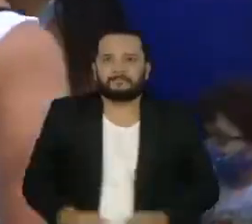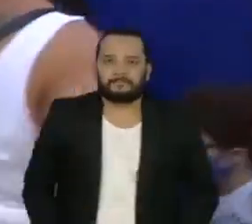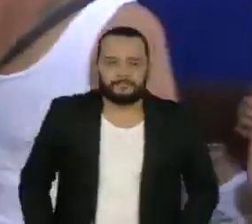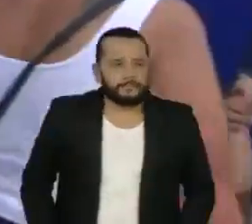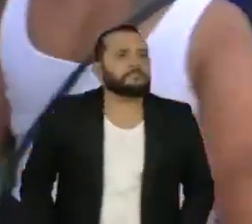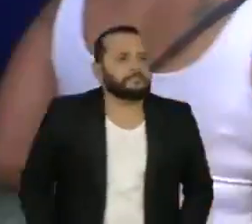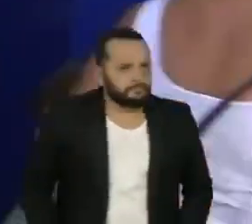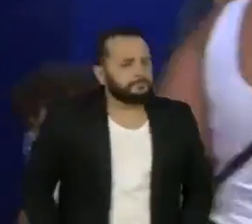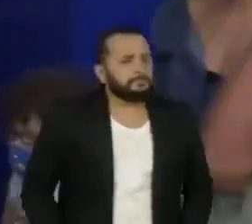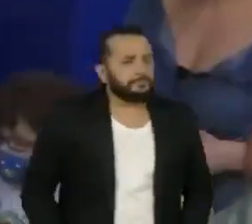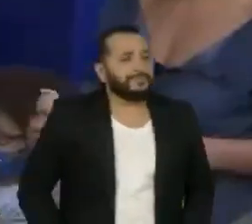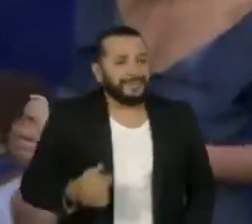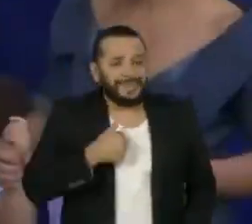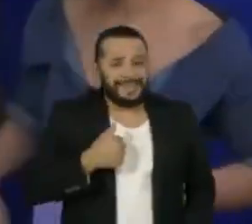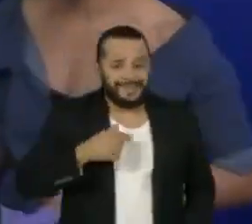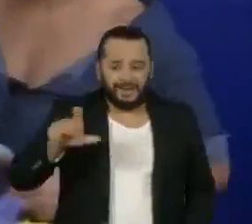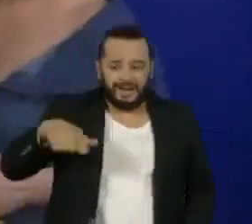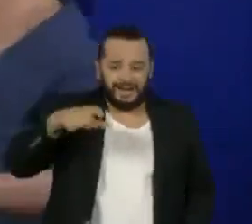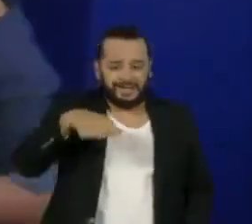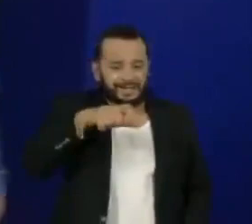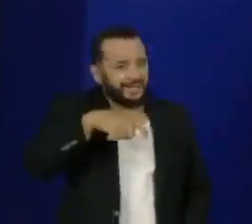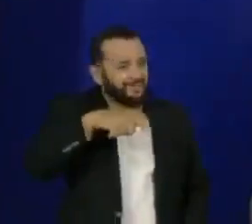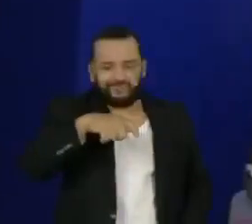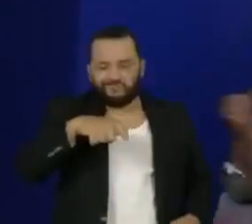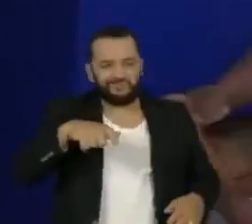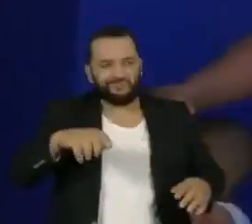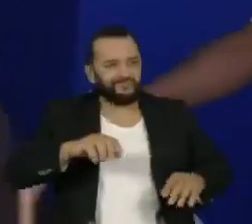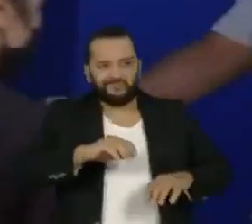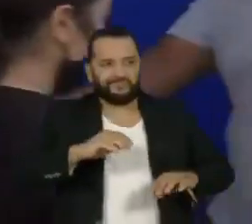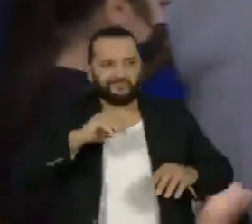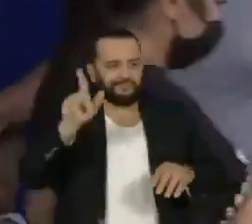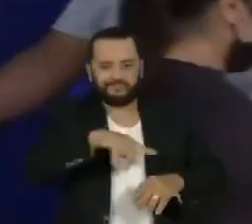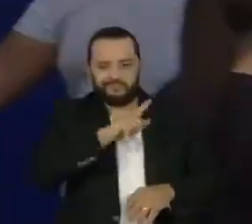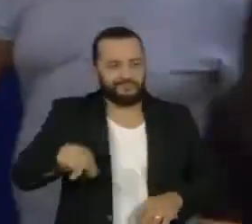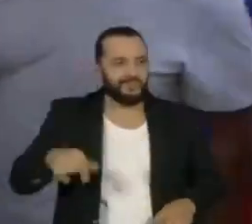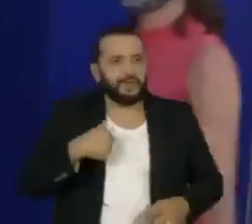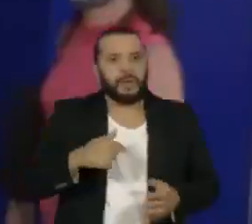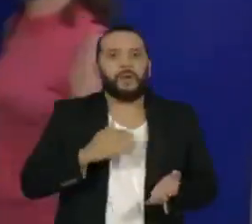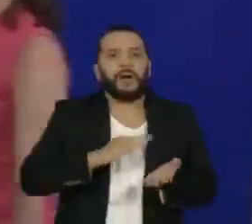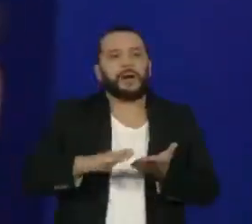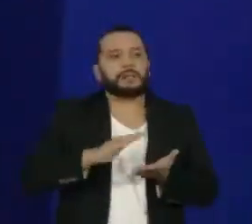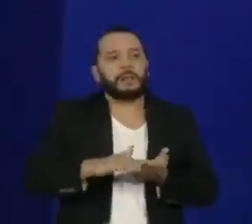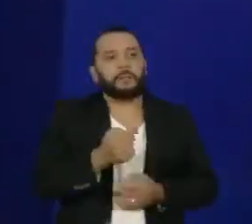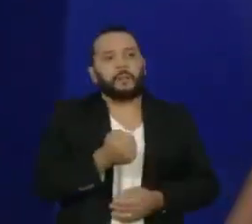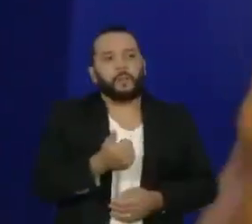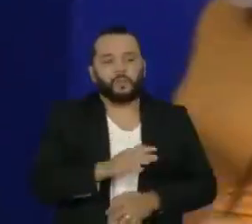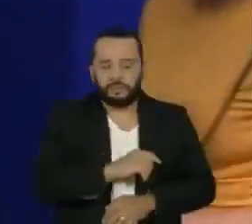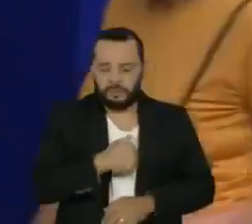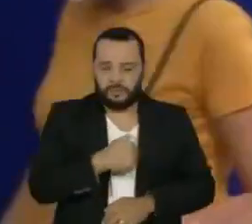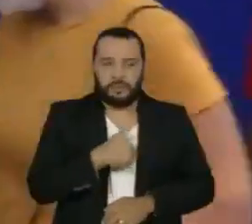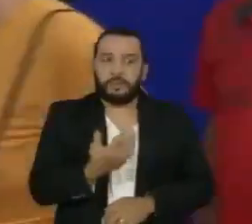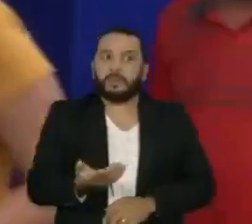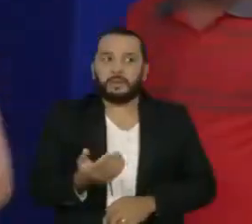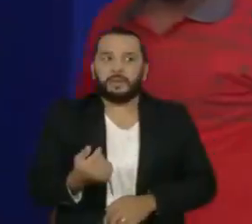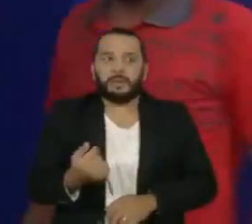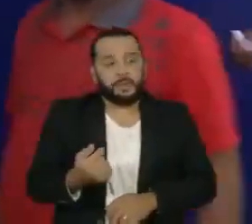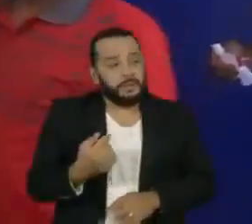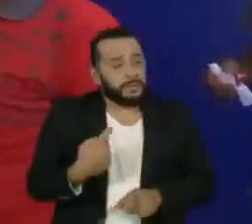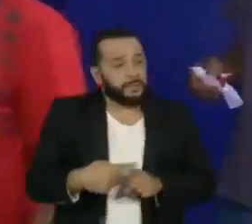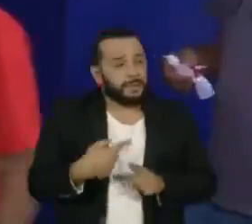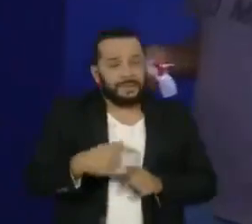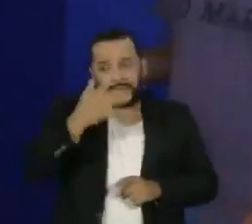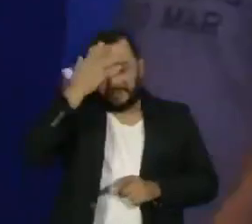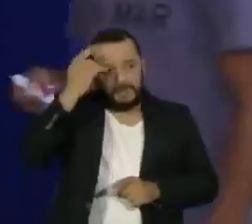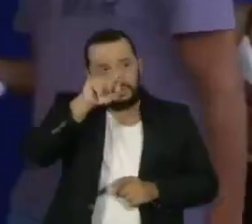os cartões de crédito, essas coisas por causa disso. Eu pretendo gastar menos. Eu acho que não vai parar por aí, que muitas